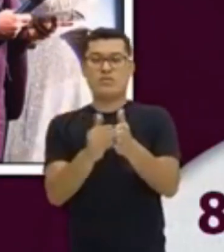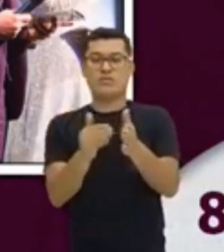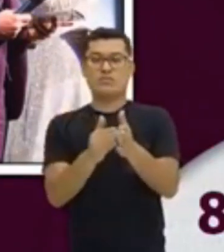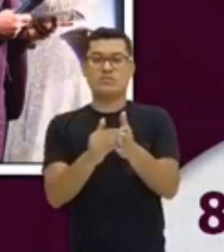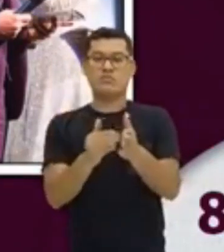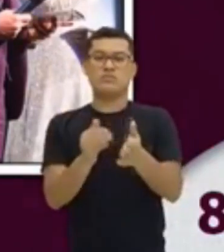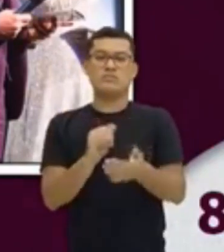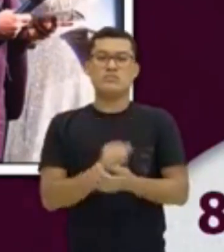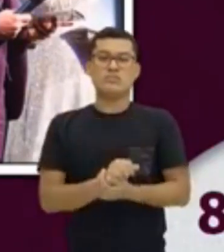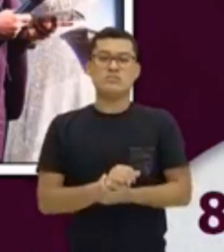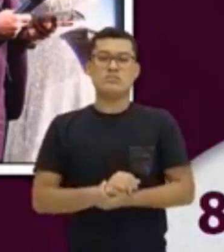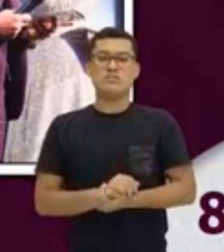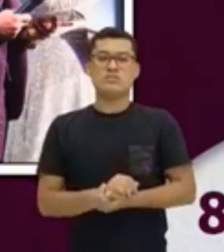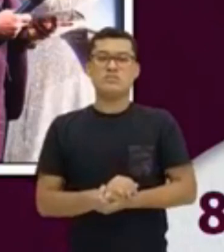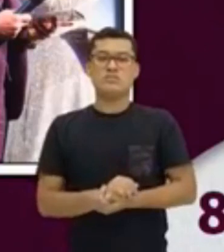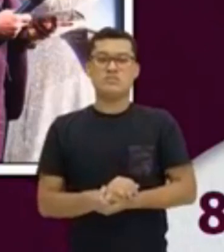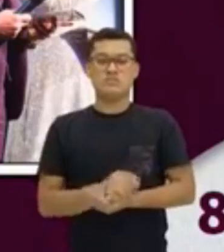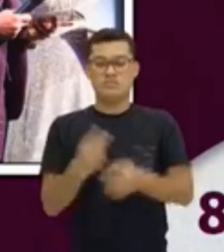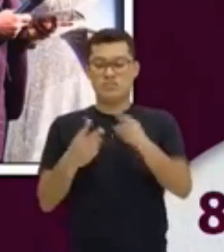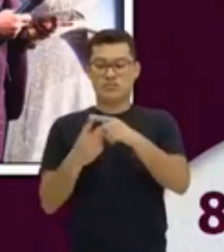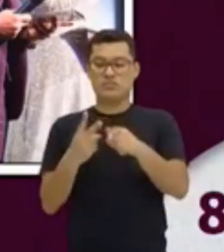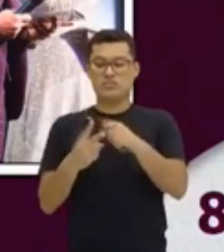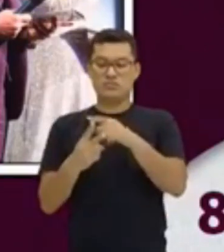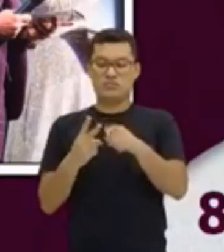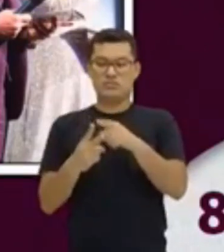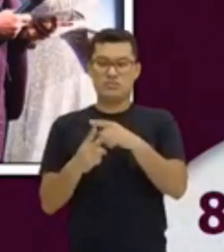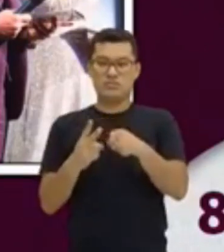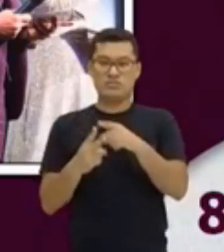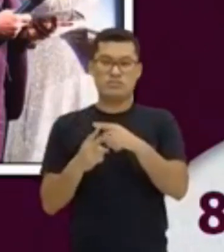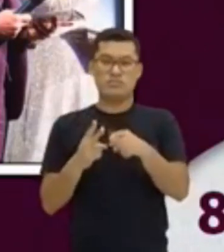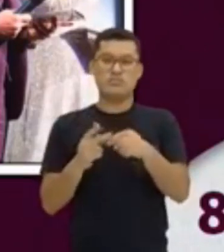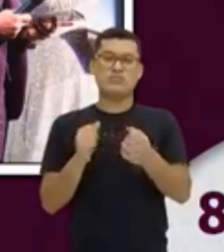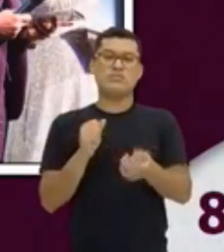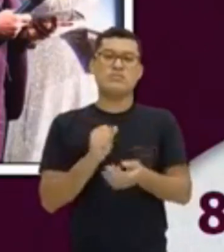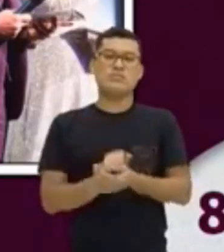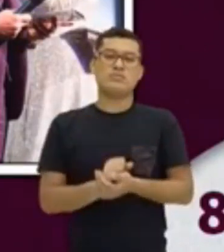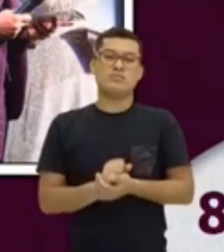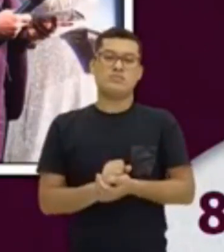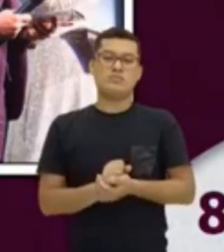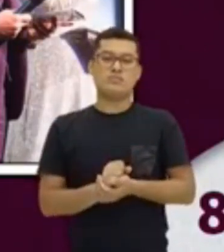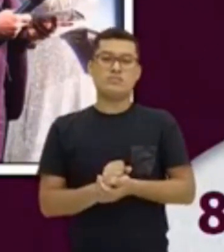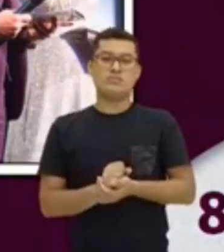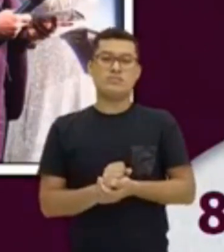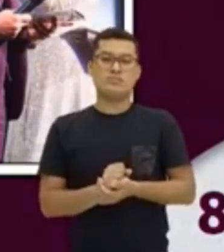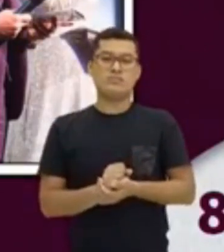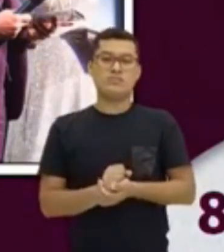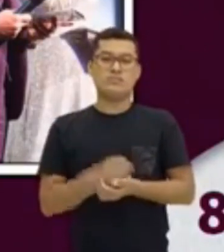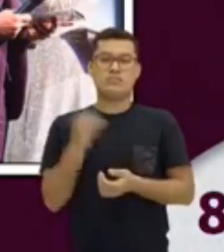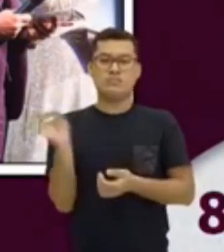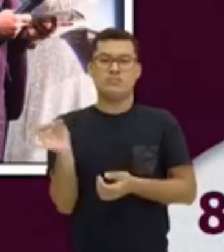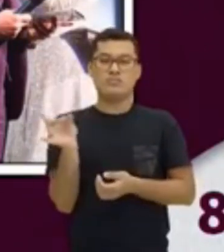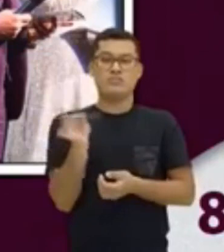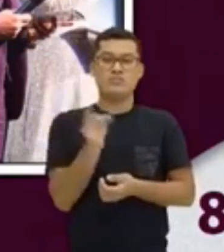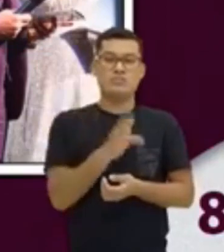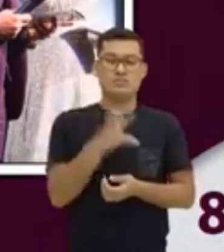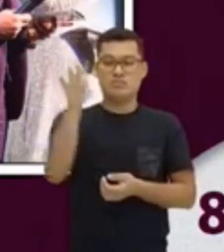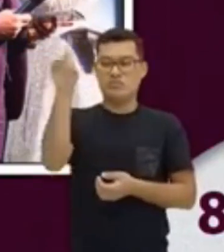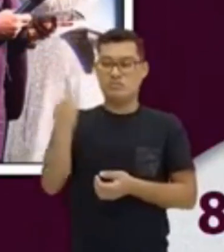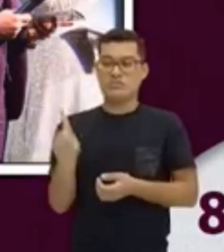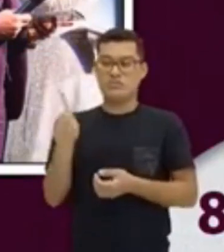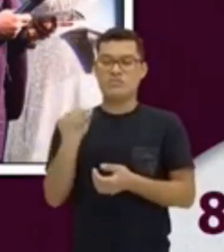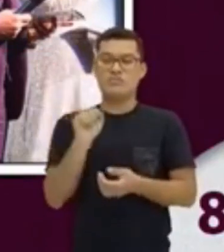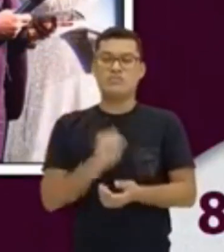tá? Our, those, you, to, são nossos novos diretores.